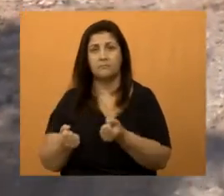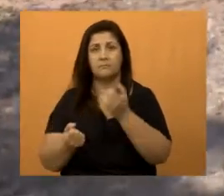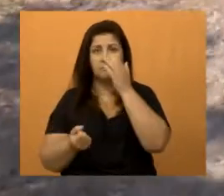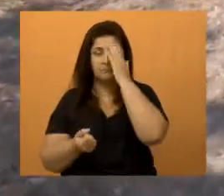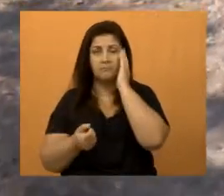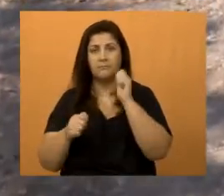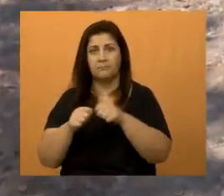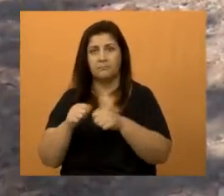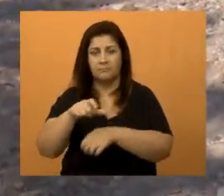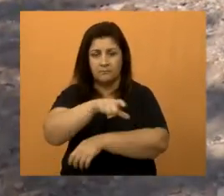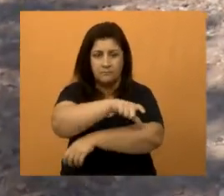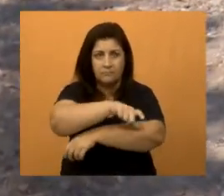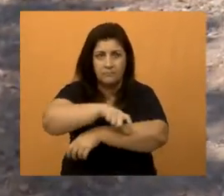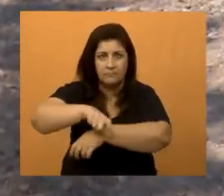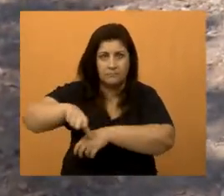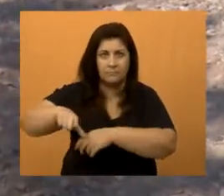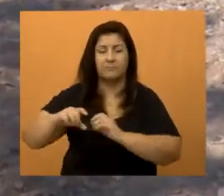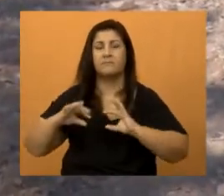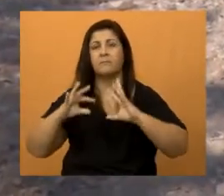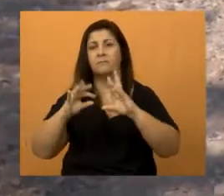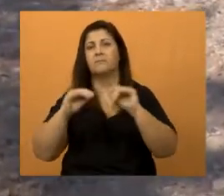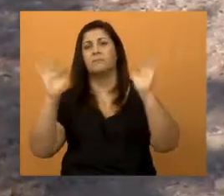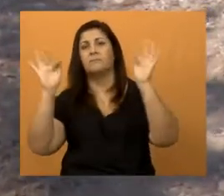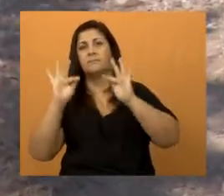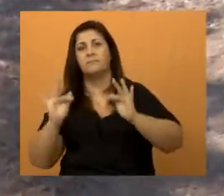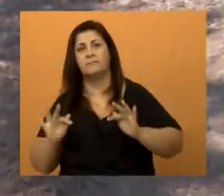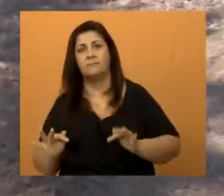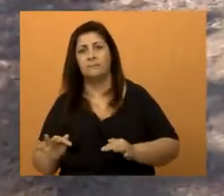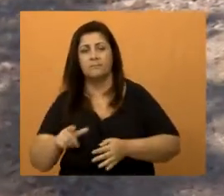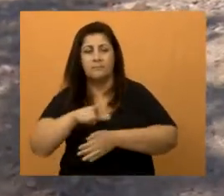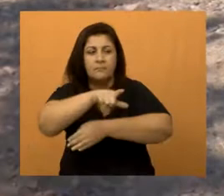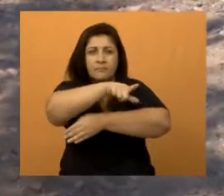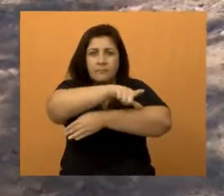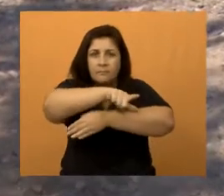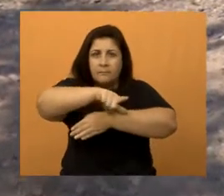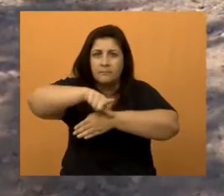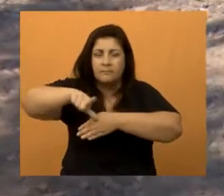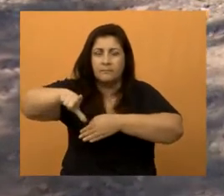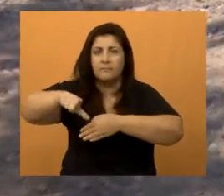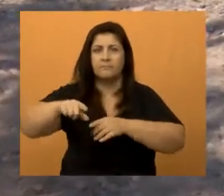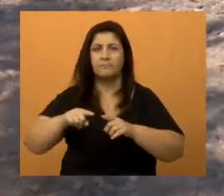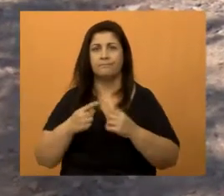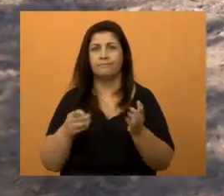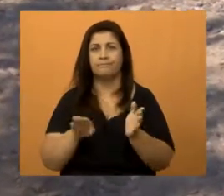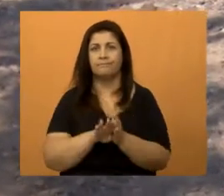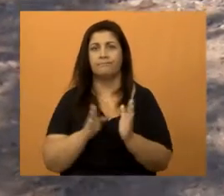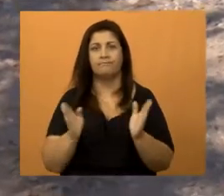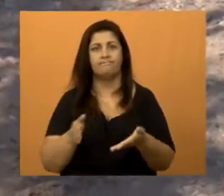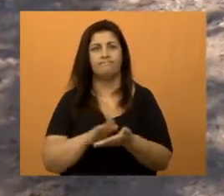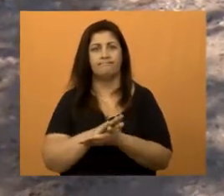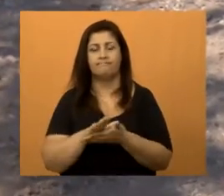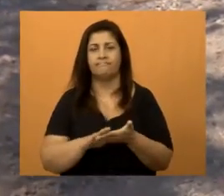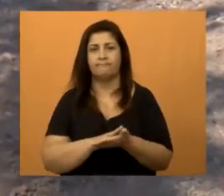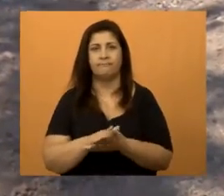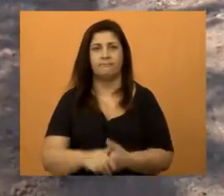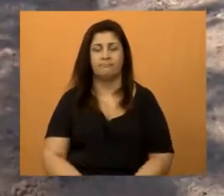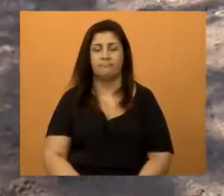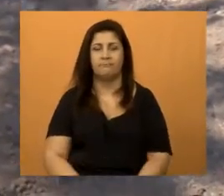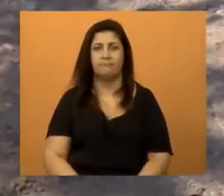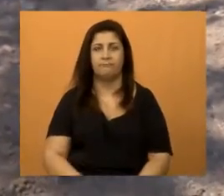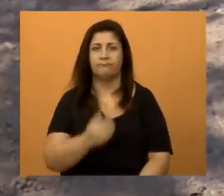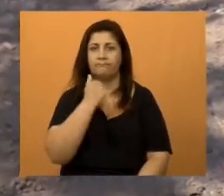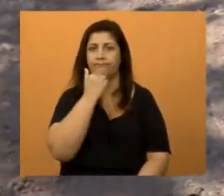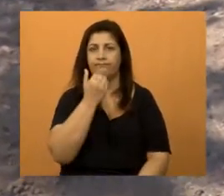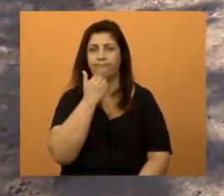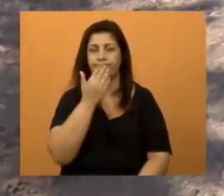o asfalto. Ficou todo mundo contente que ia terminar o asfalto do bairro, mas até agora nada. Não fizeram